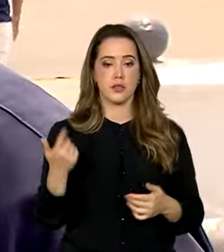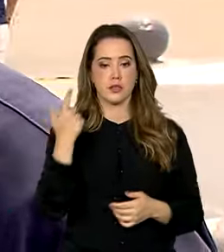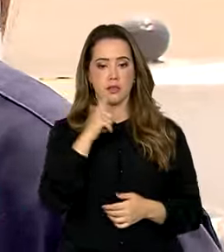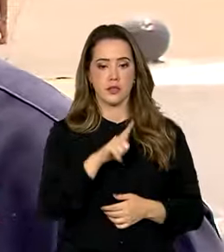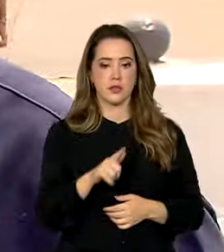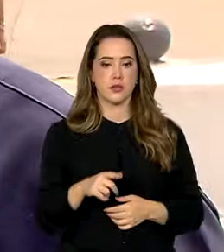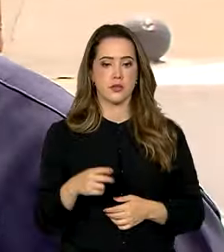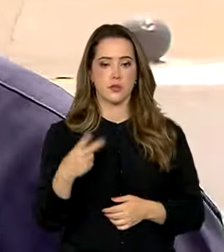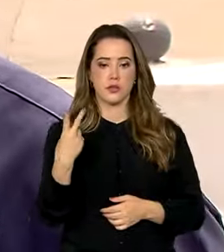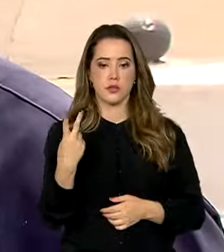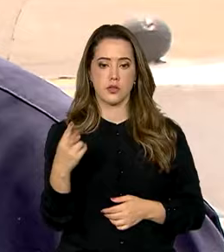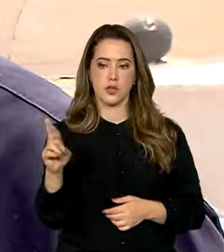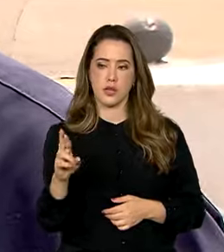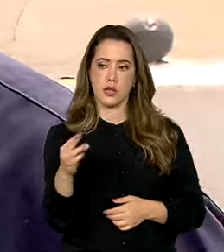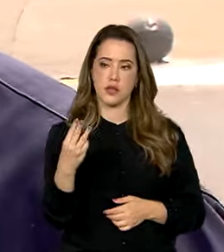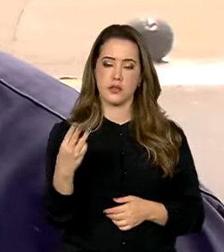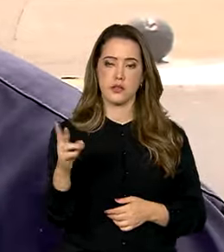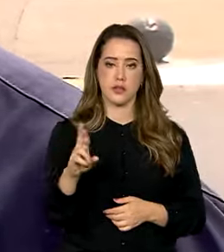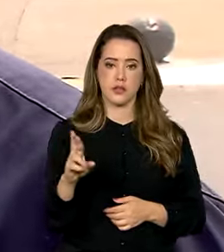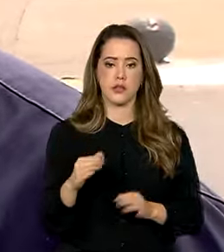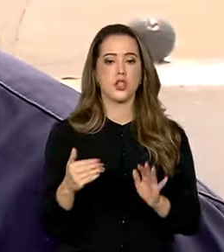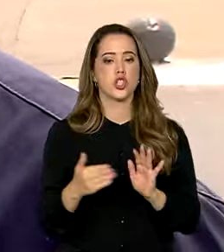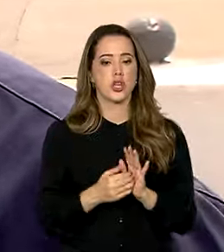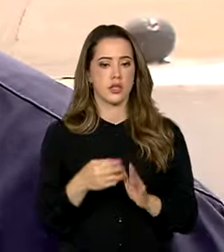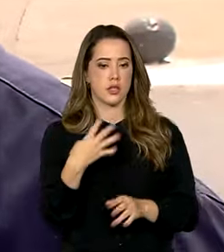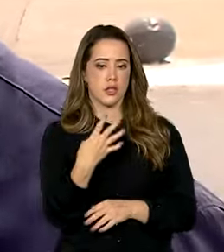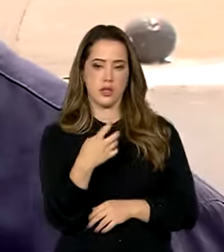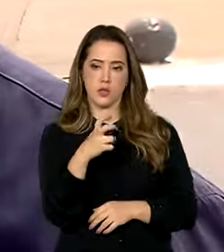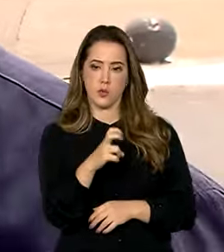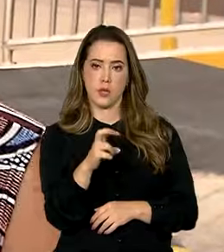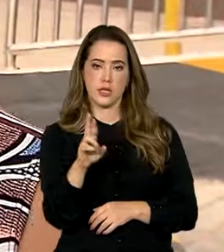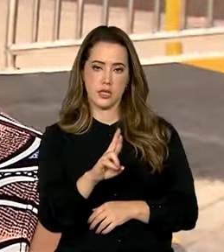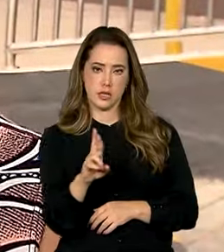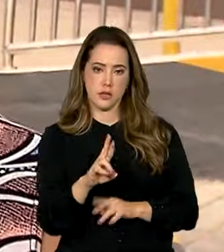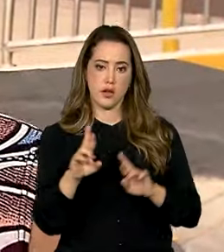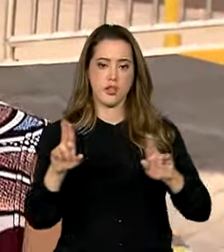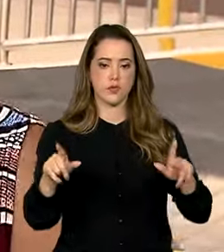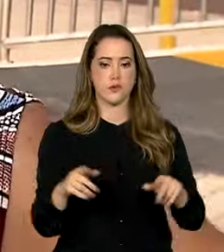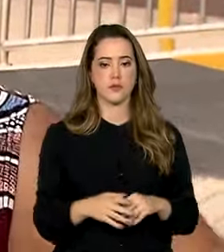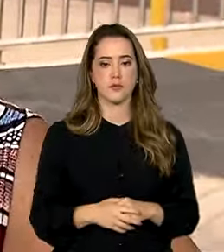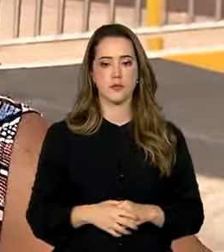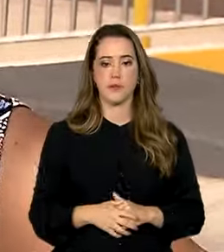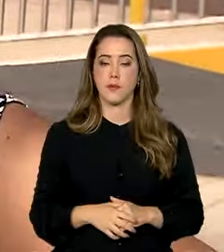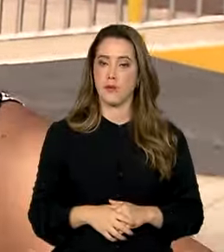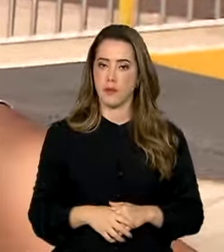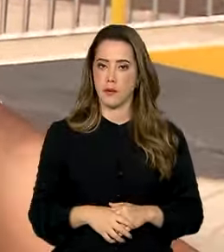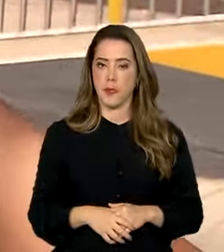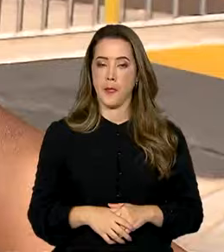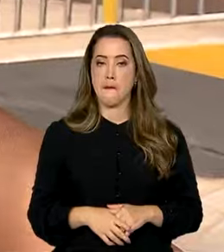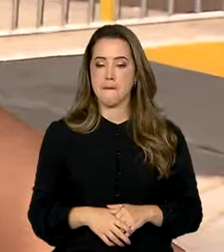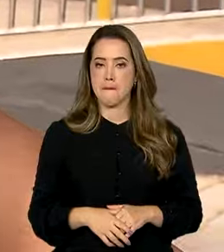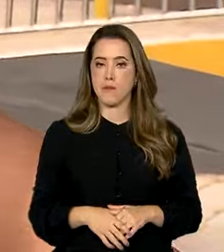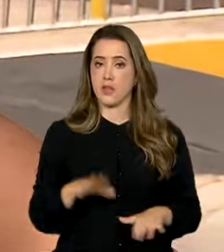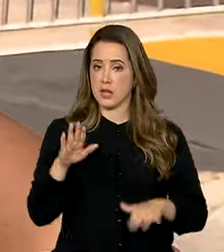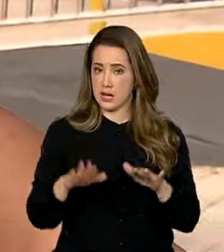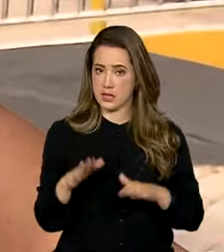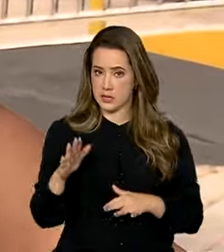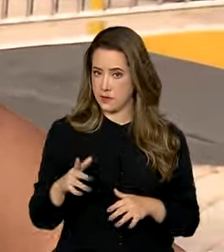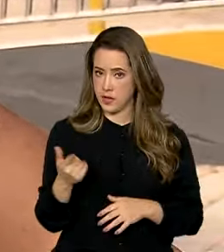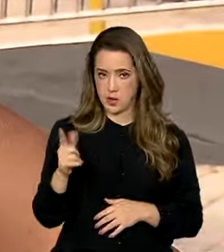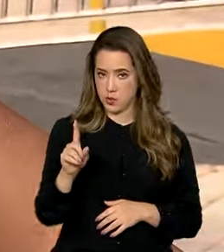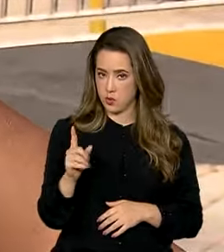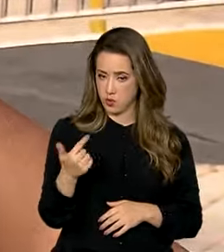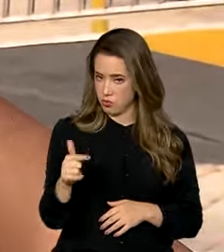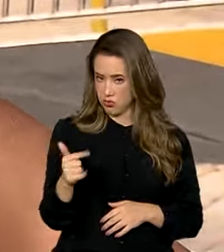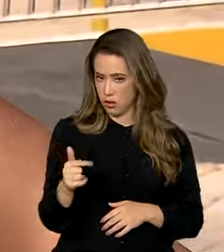dois, três reais em cada um. Eu já ganhei até 45 numa mercadoria para a outra. Algumas é... não é muito baratinho não, como eles